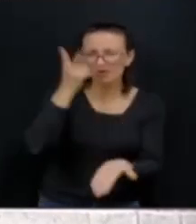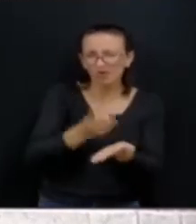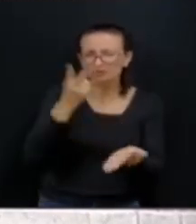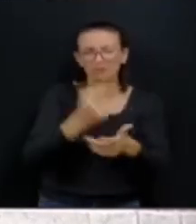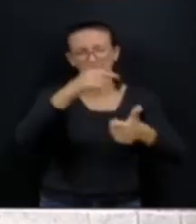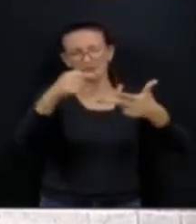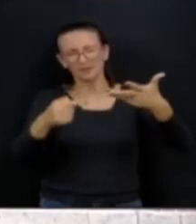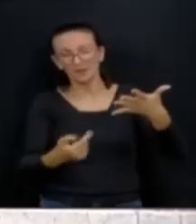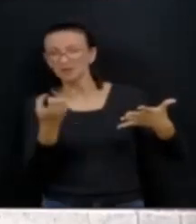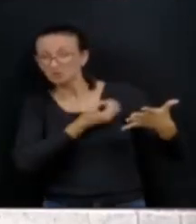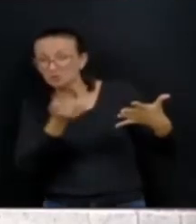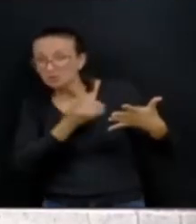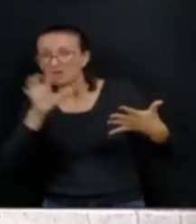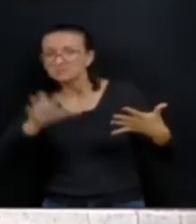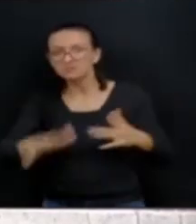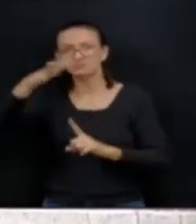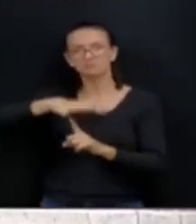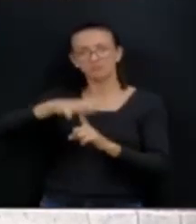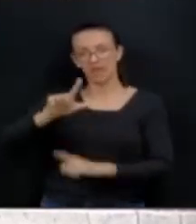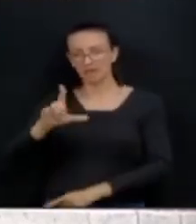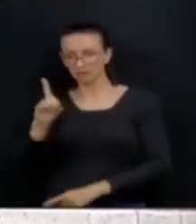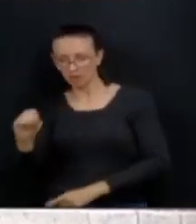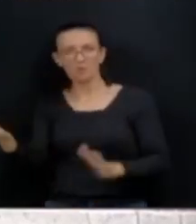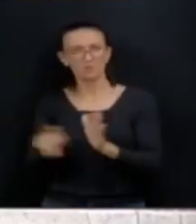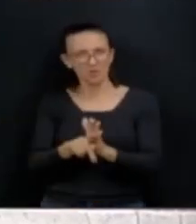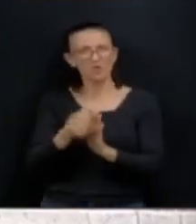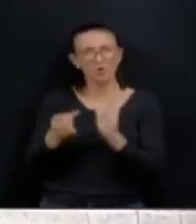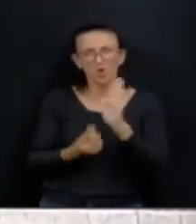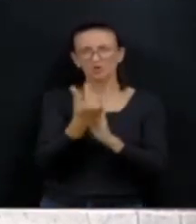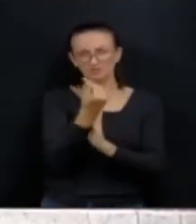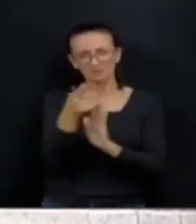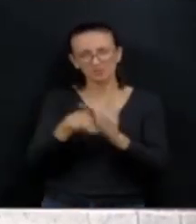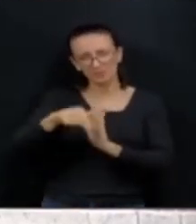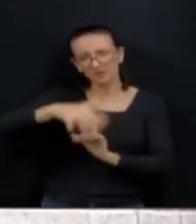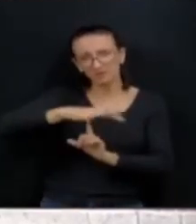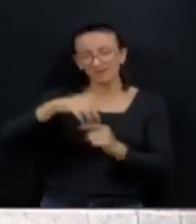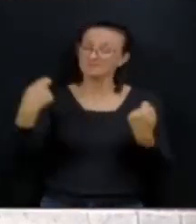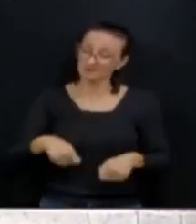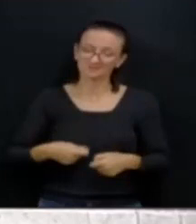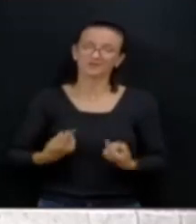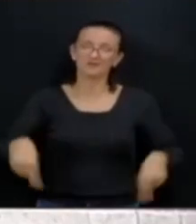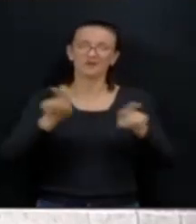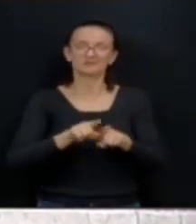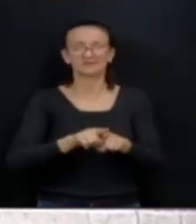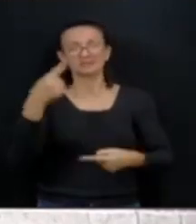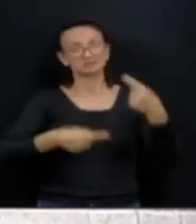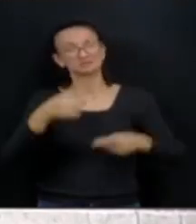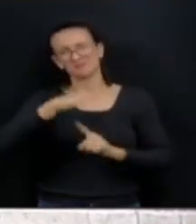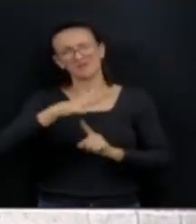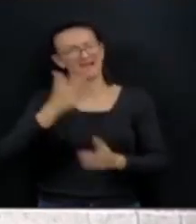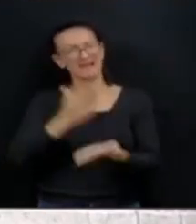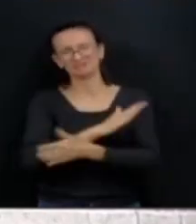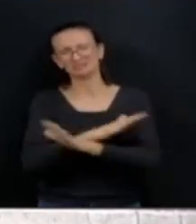com números, números do Estado, da LDO, do seu orçamento, a gente tem que discutir o Paraná. Chega, gente,